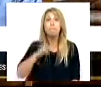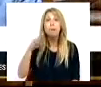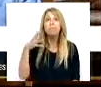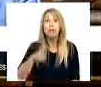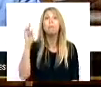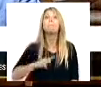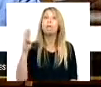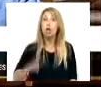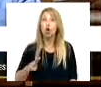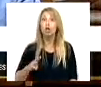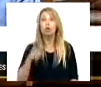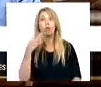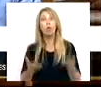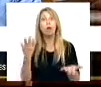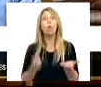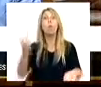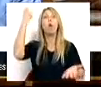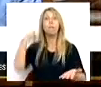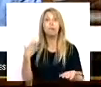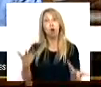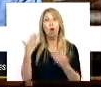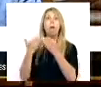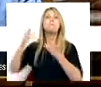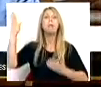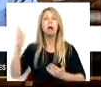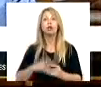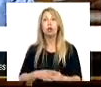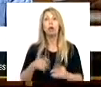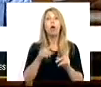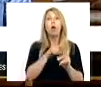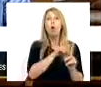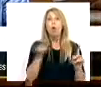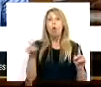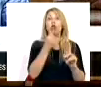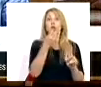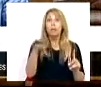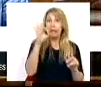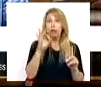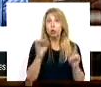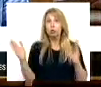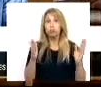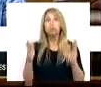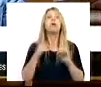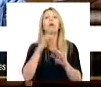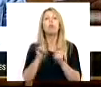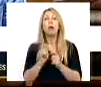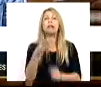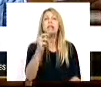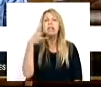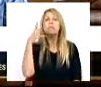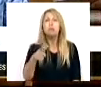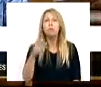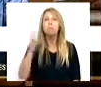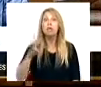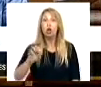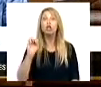Entre 2008 e 2014 foram distribuídos mais de 13 mil milhões de euros em dividendos. Entretanto, durante